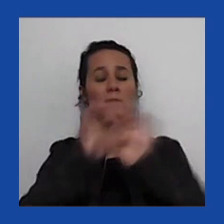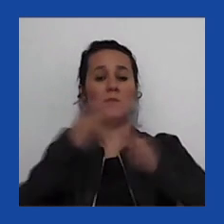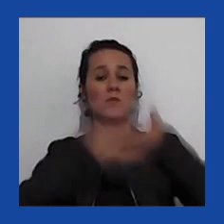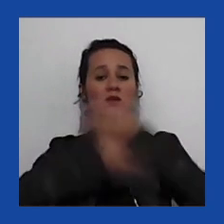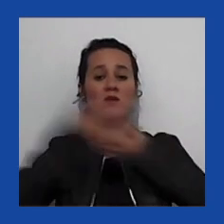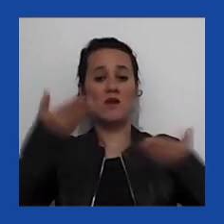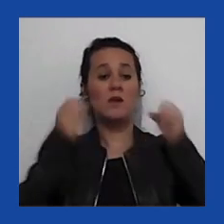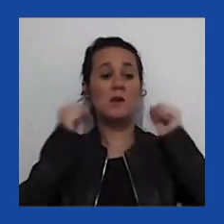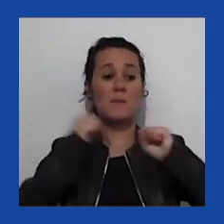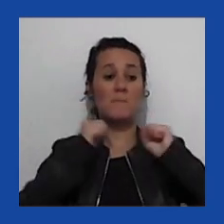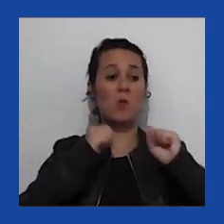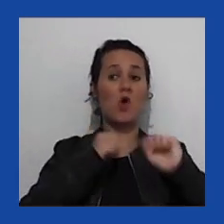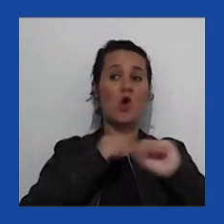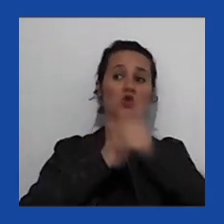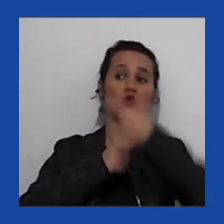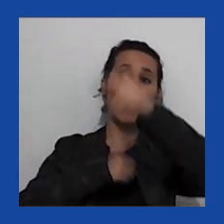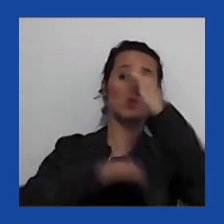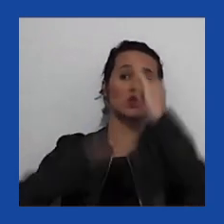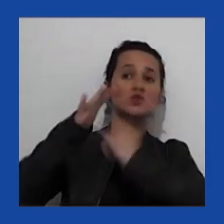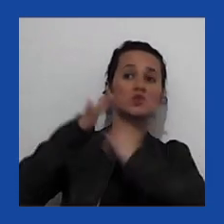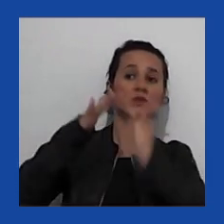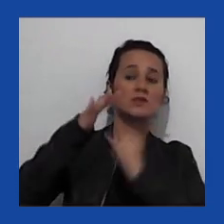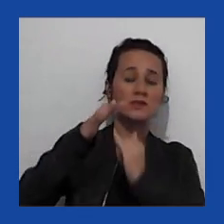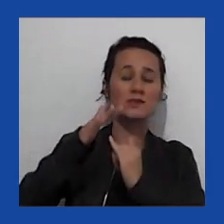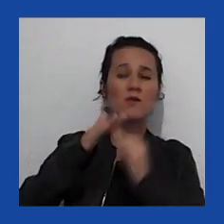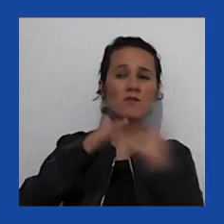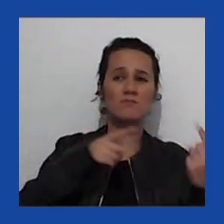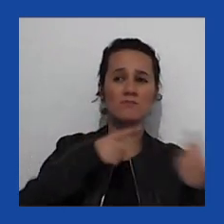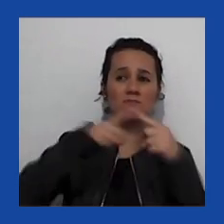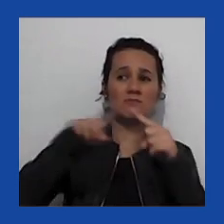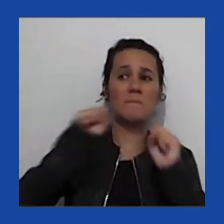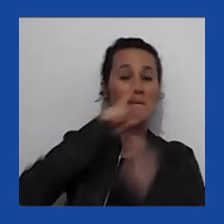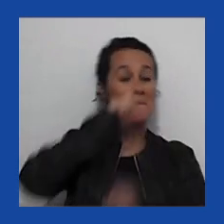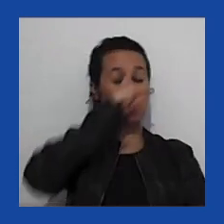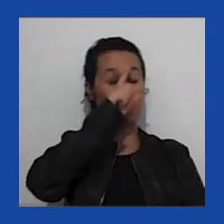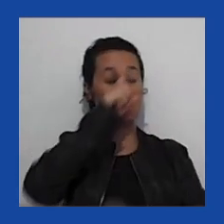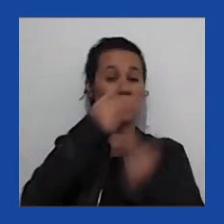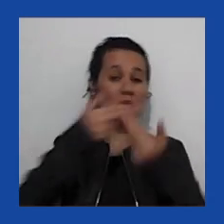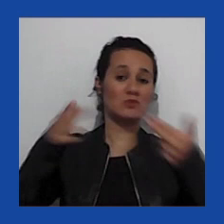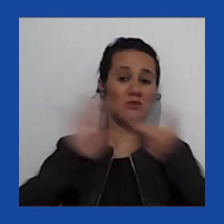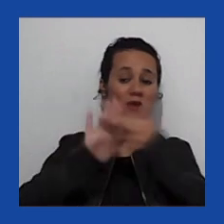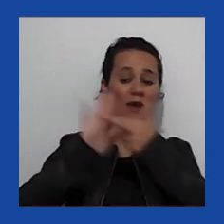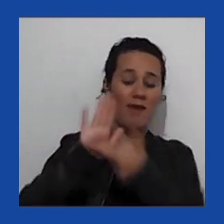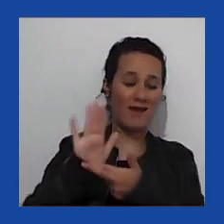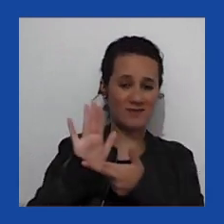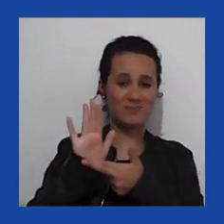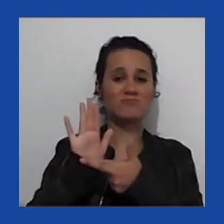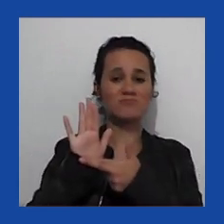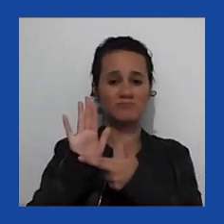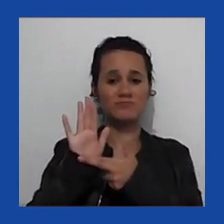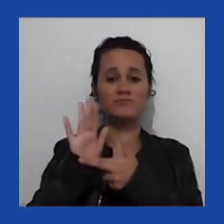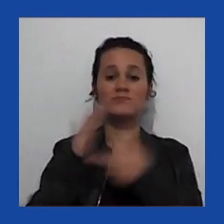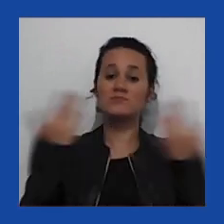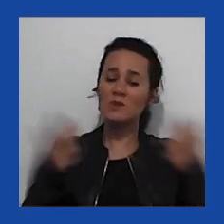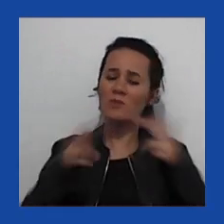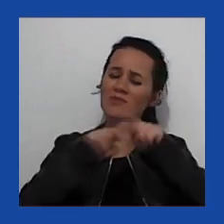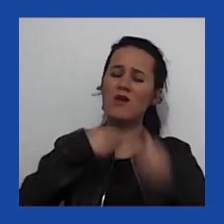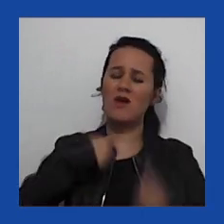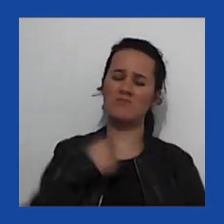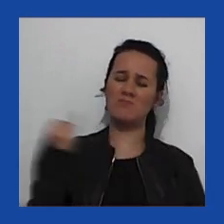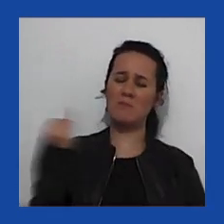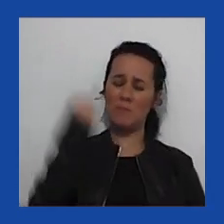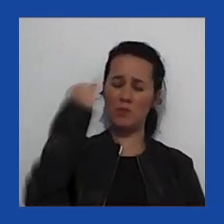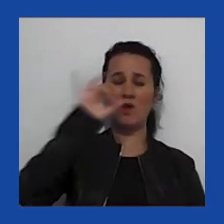ameaçar outras instituições e as regras do jogo. E isso, por isso, acho que é importante que